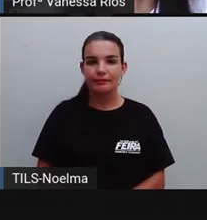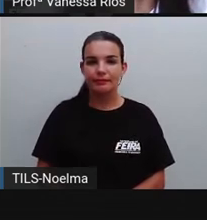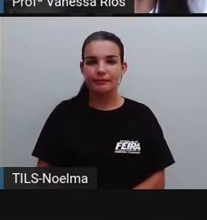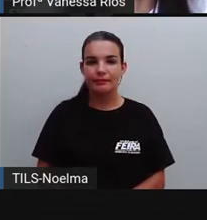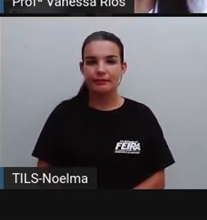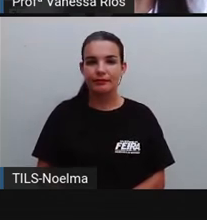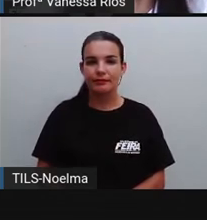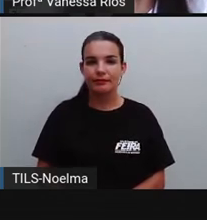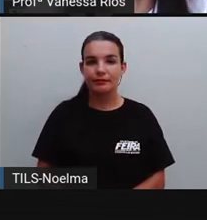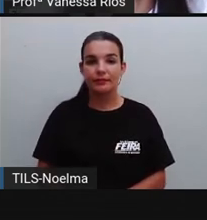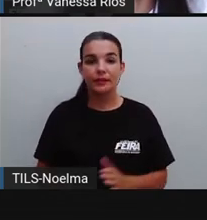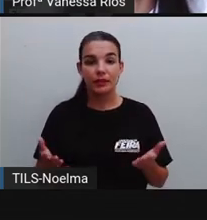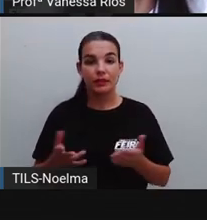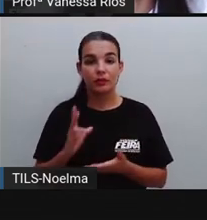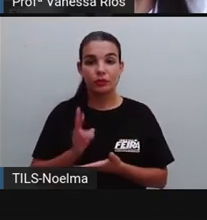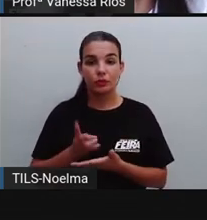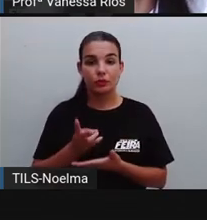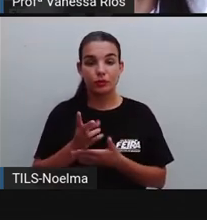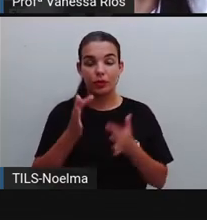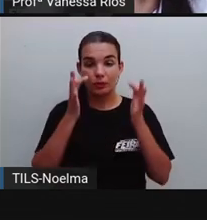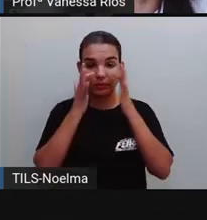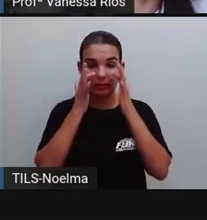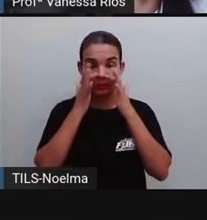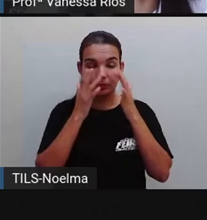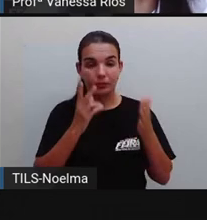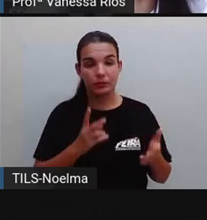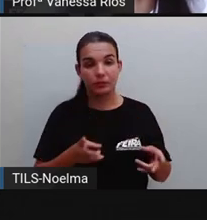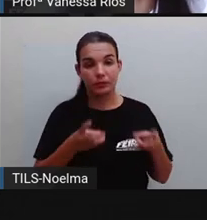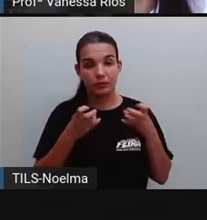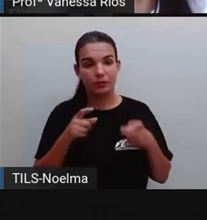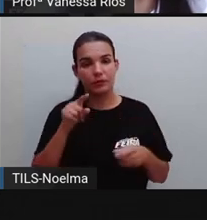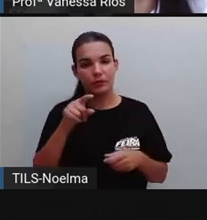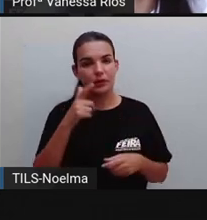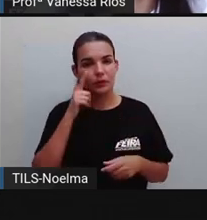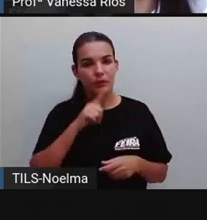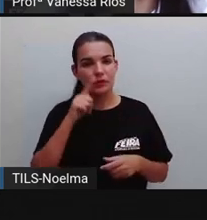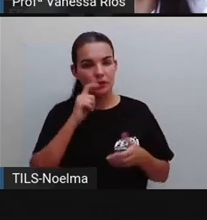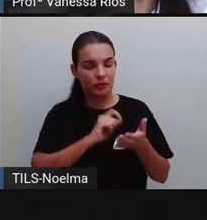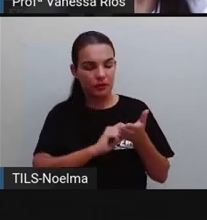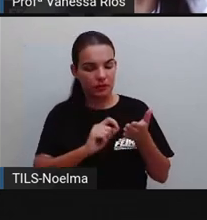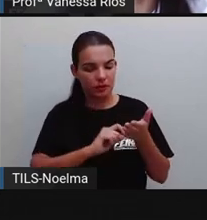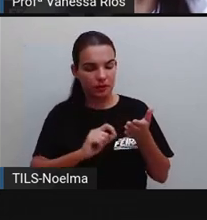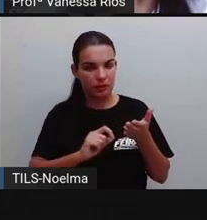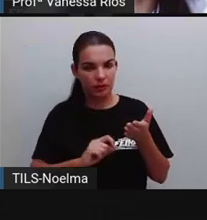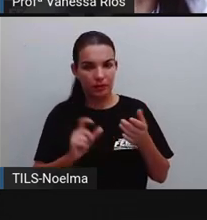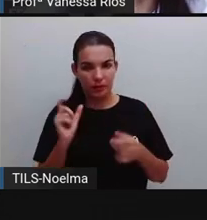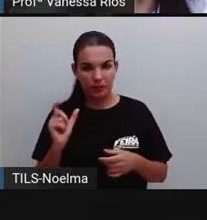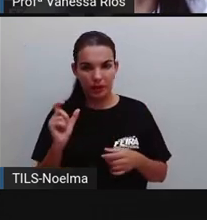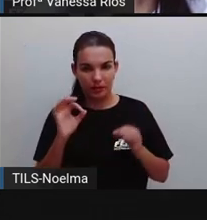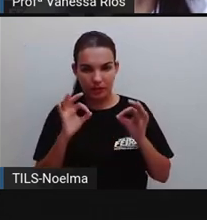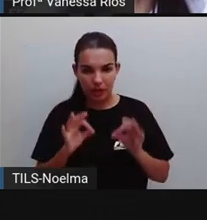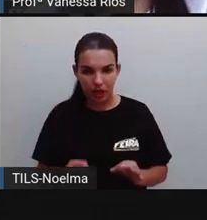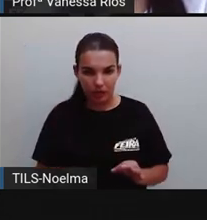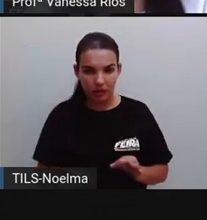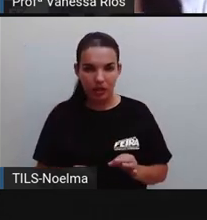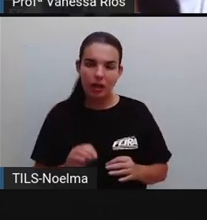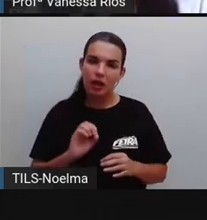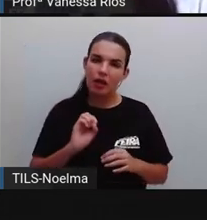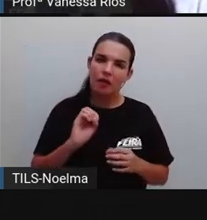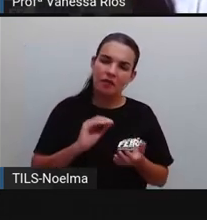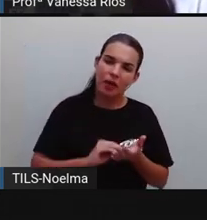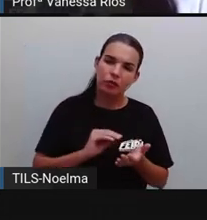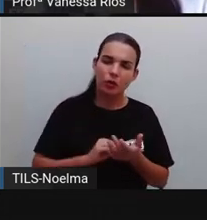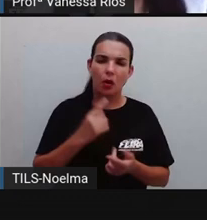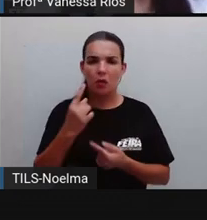E aí a nossa observação continua. Você conseguiu escrever as palavras corretamente? Ou faltou